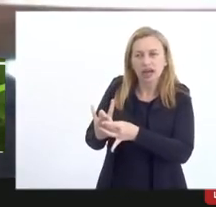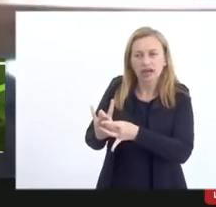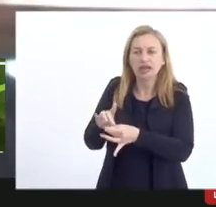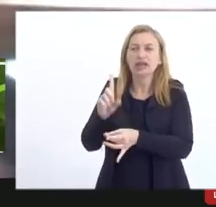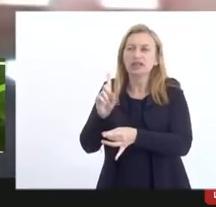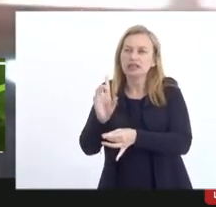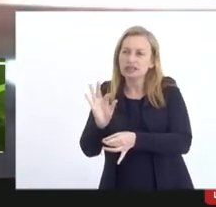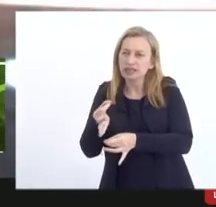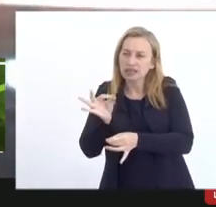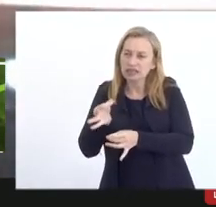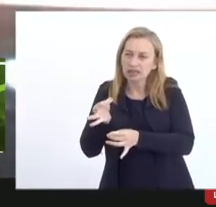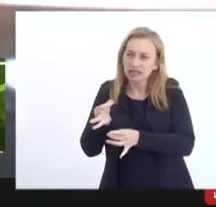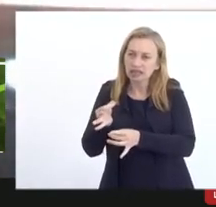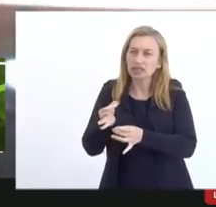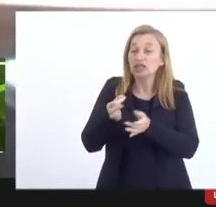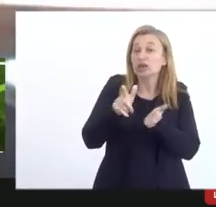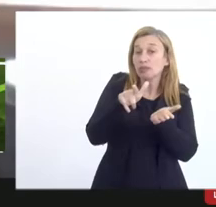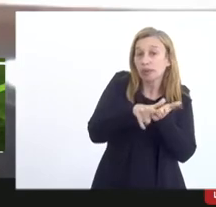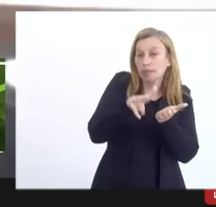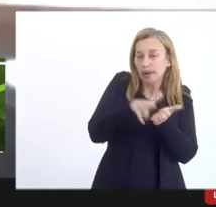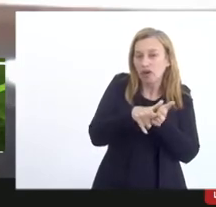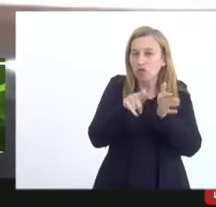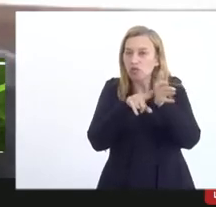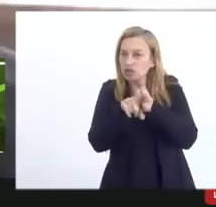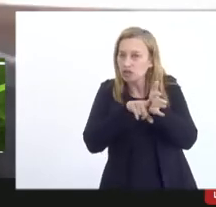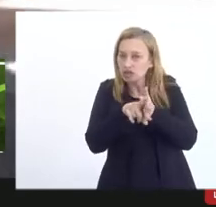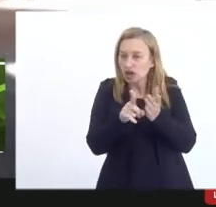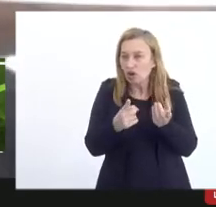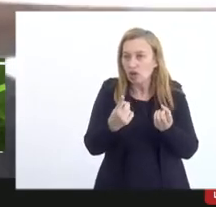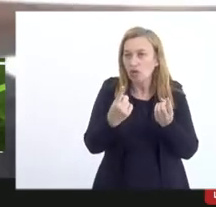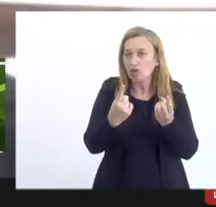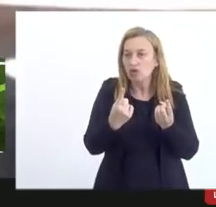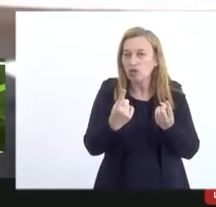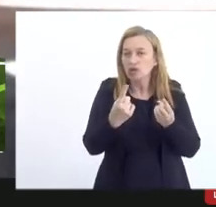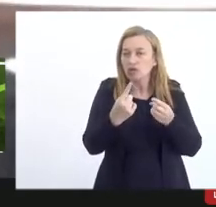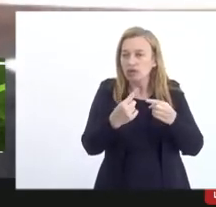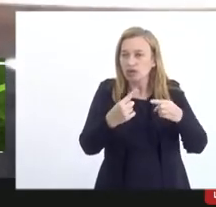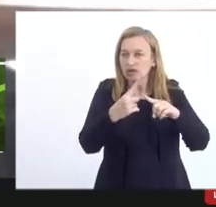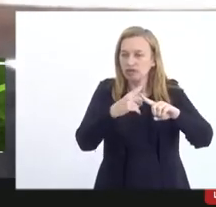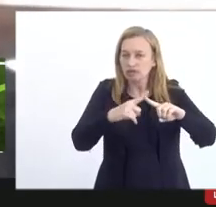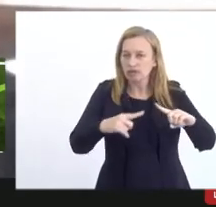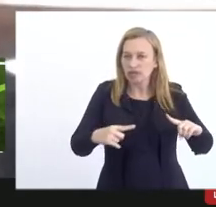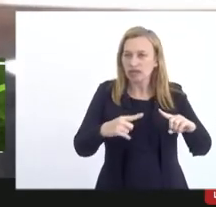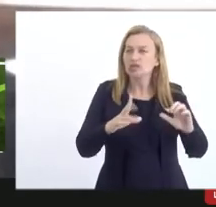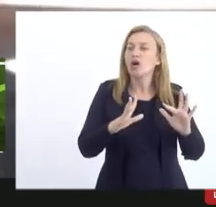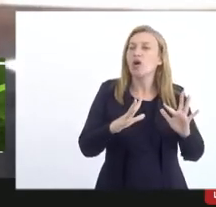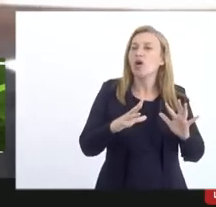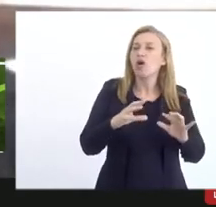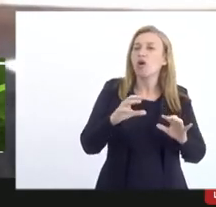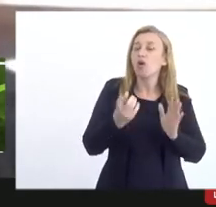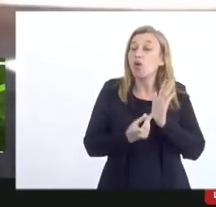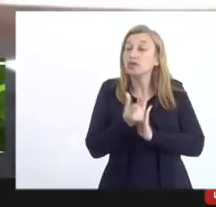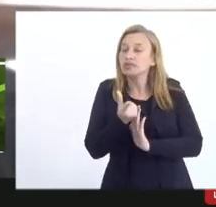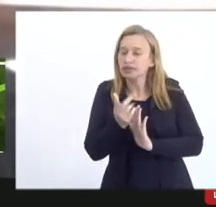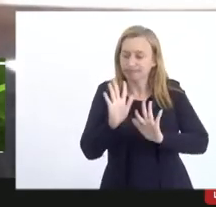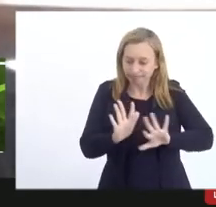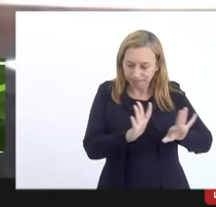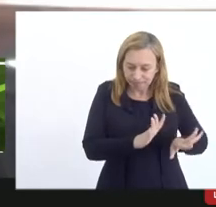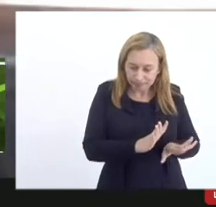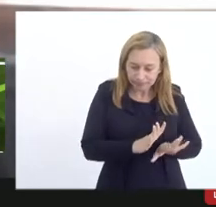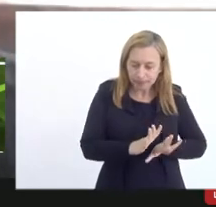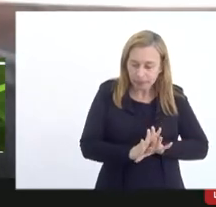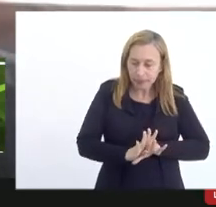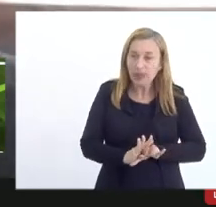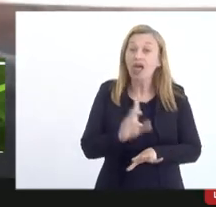efetivamente das notas fiscais versus orçamento porque é o seguinte e aí é